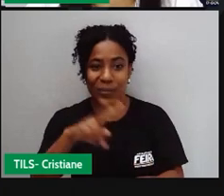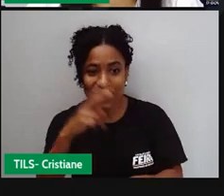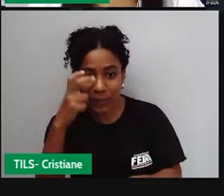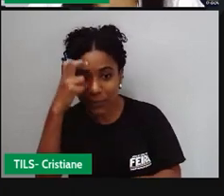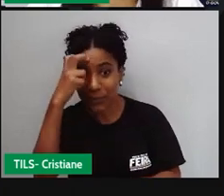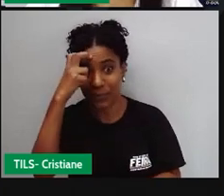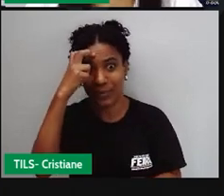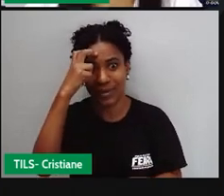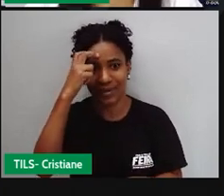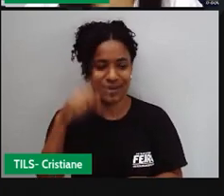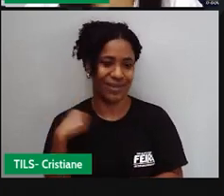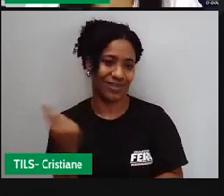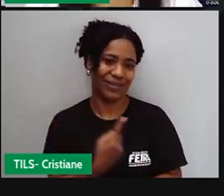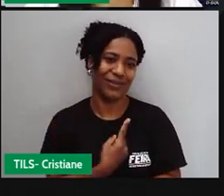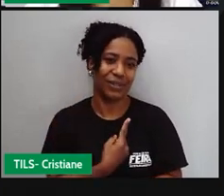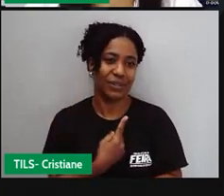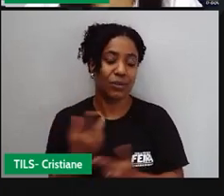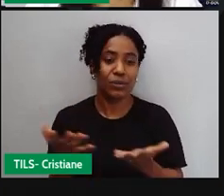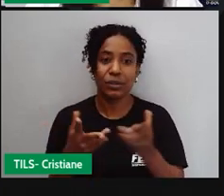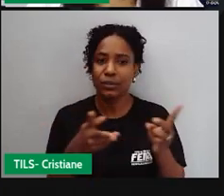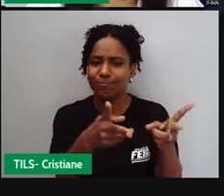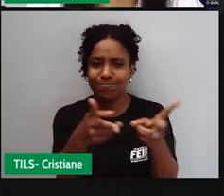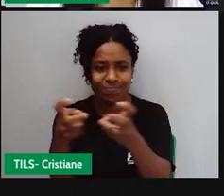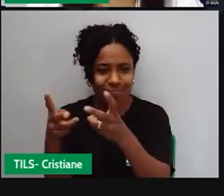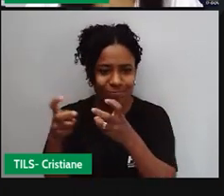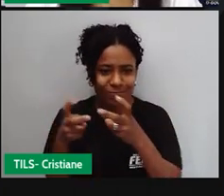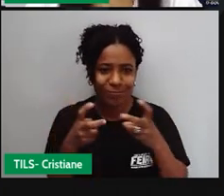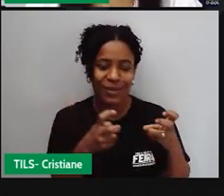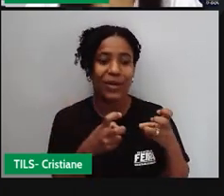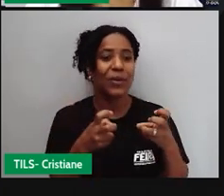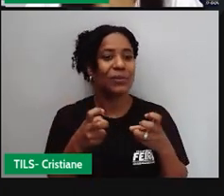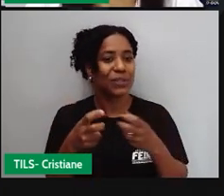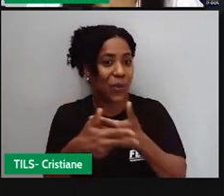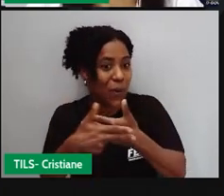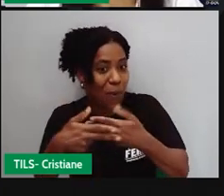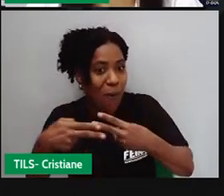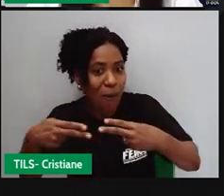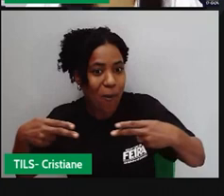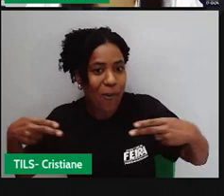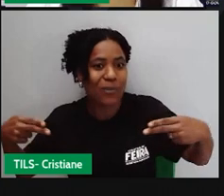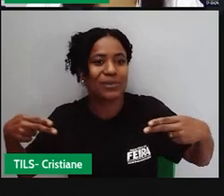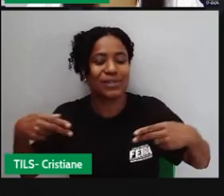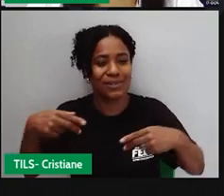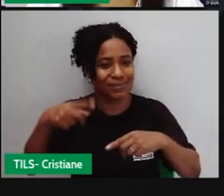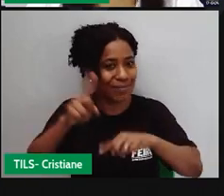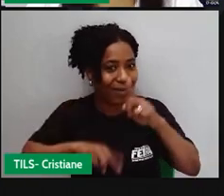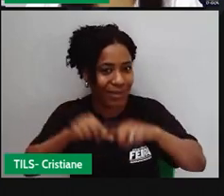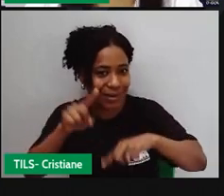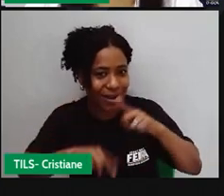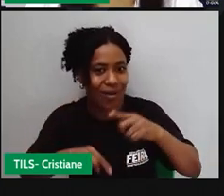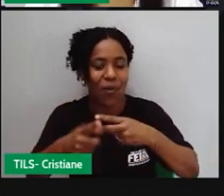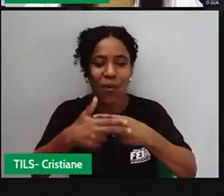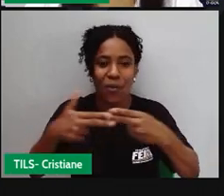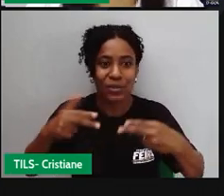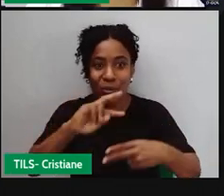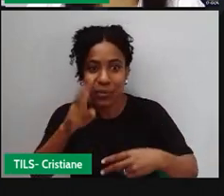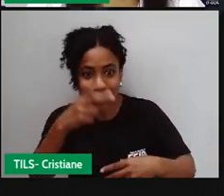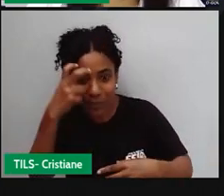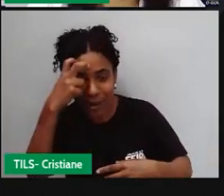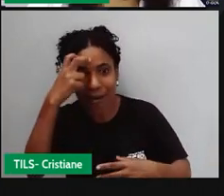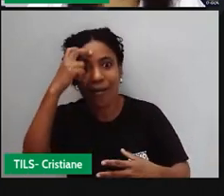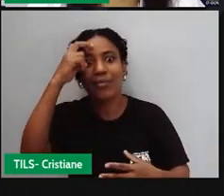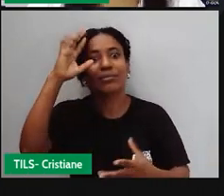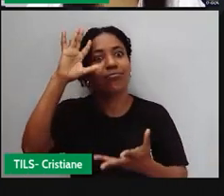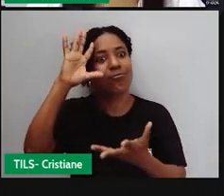gente observa, do que a gente tem de bens materiais e imateriais em relação à